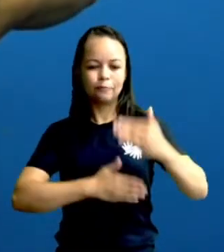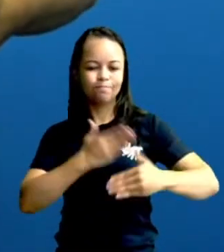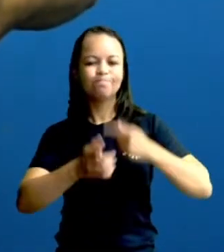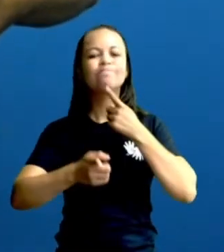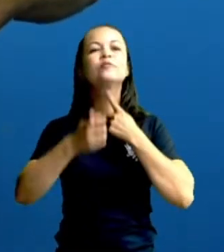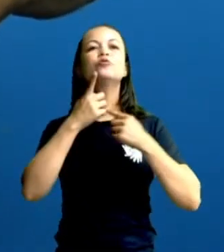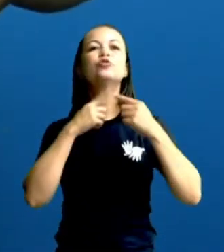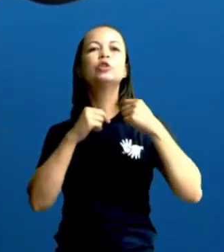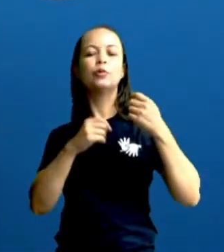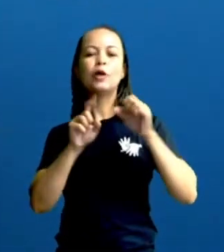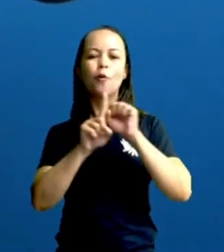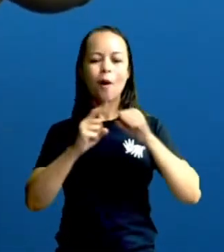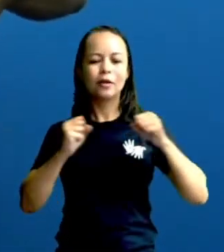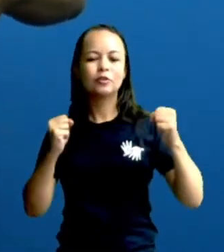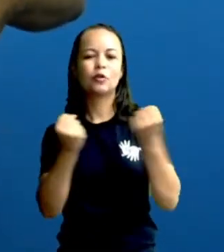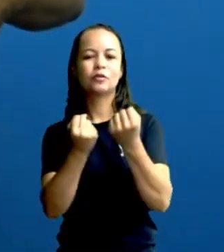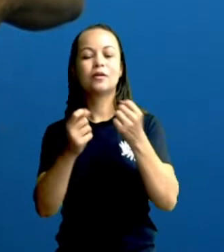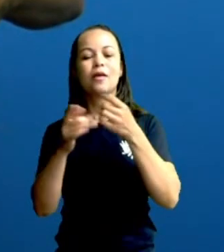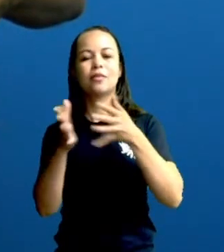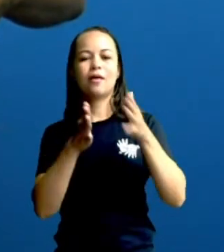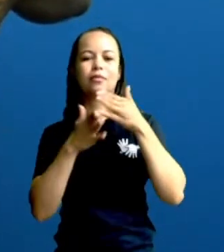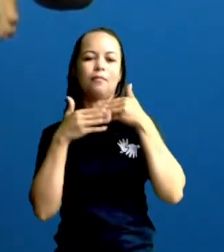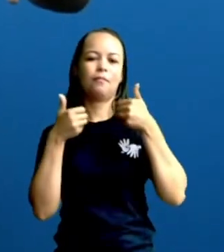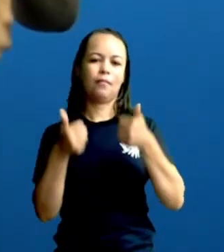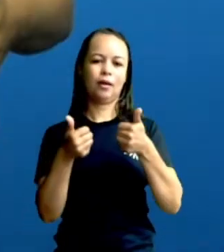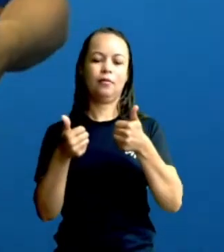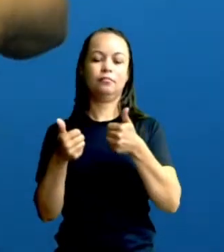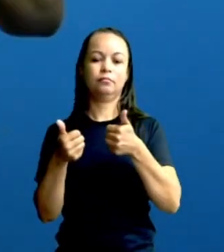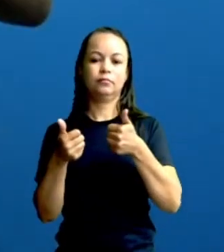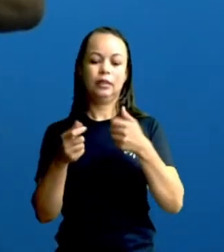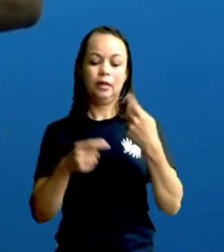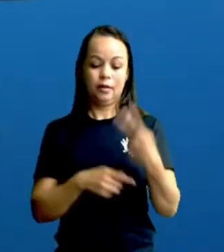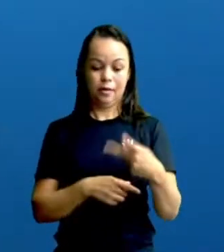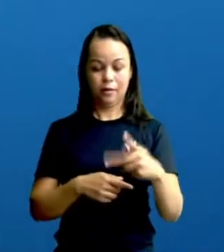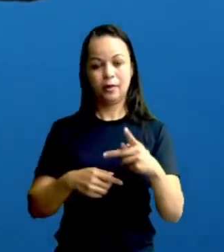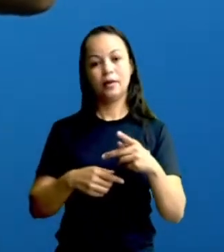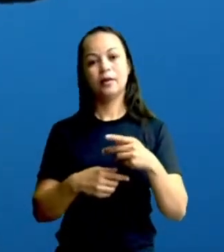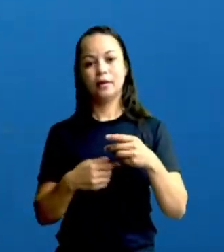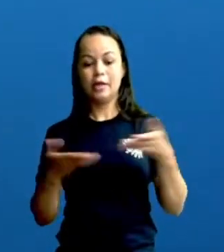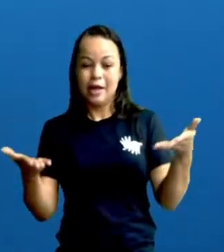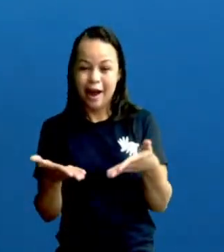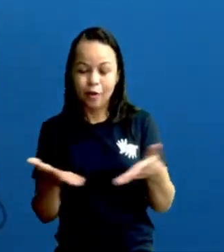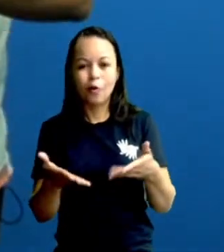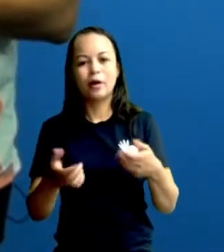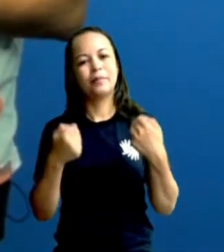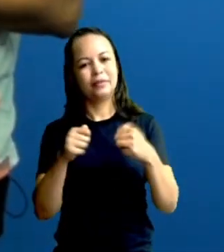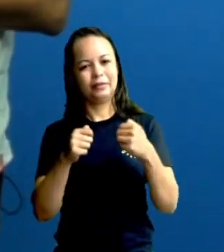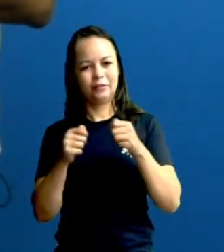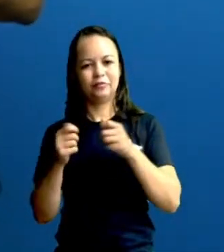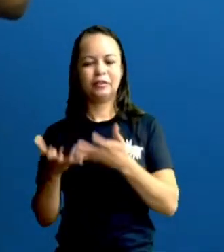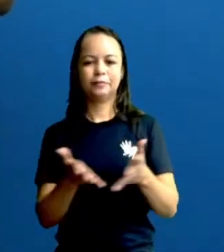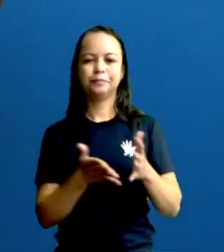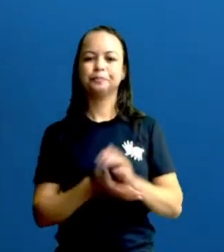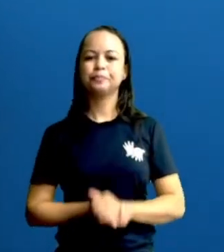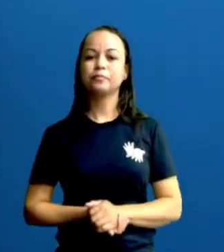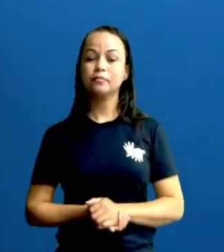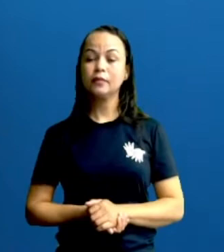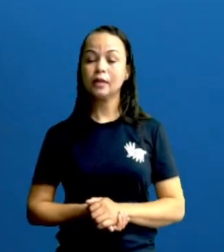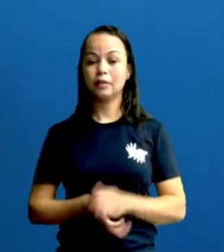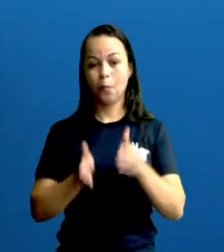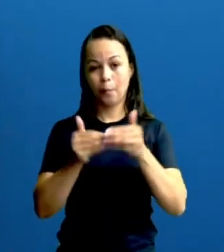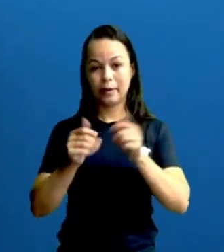E trazendo que a gente só vai poder fazer isso é aqui e agora. Então, por favor, produção, bota a nossa próxima